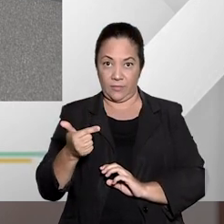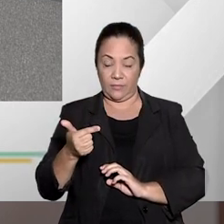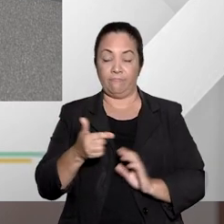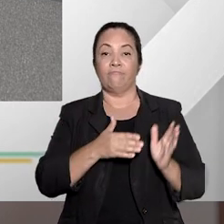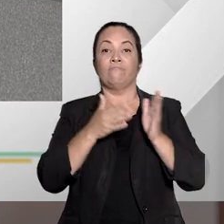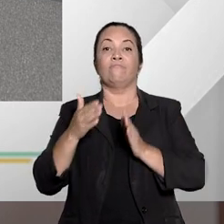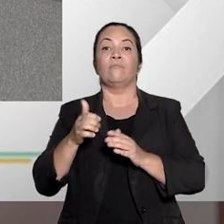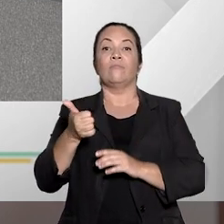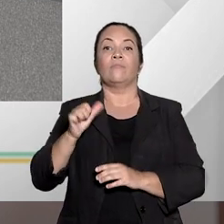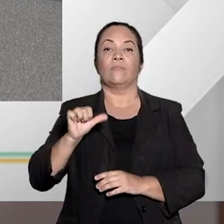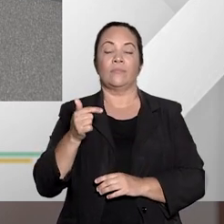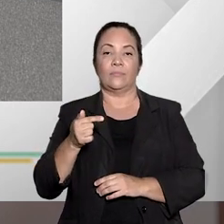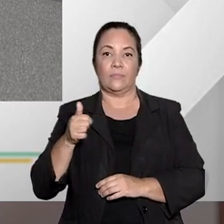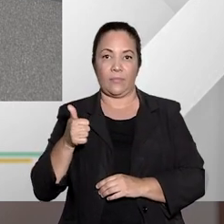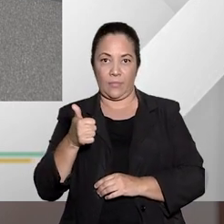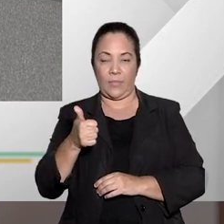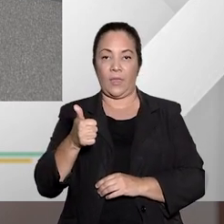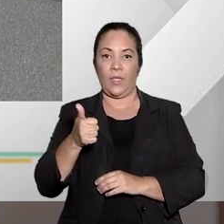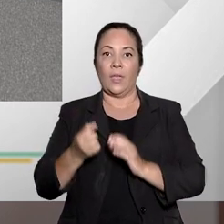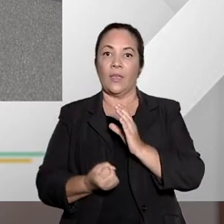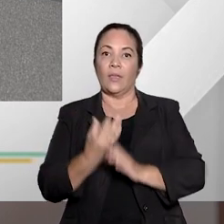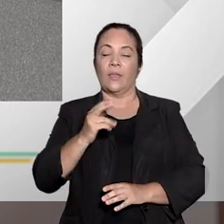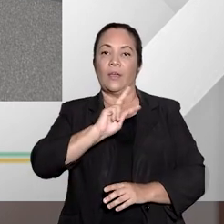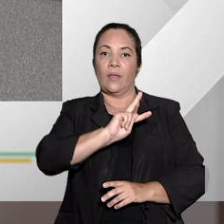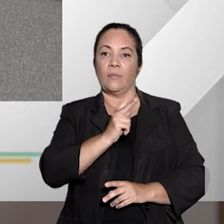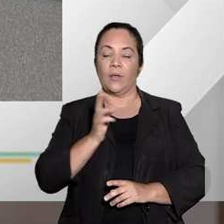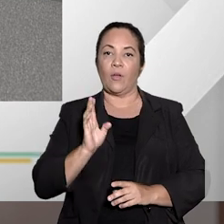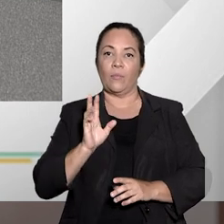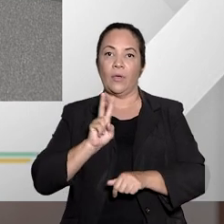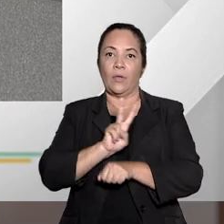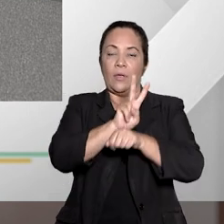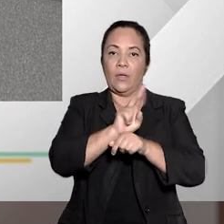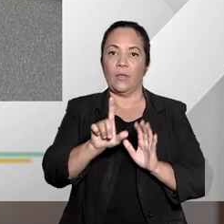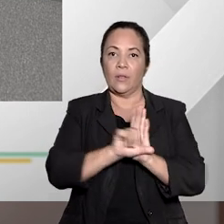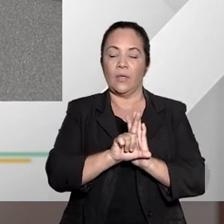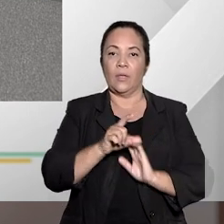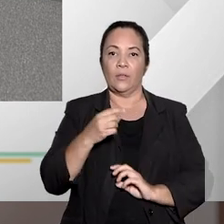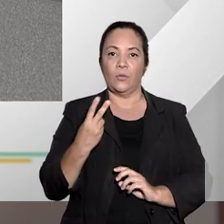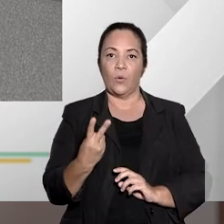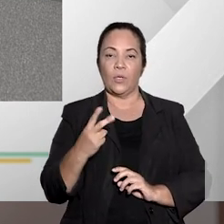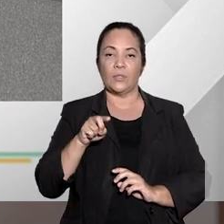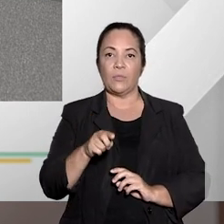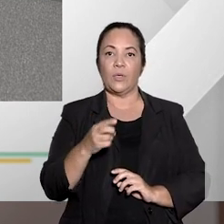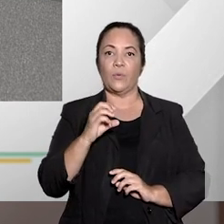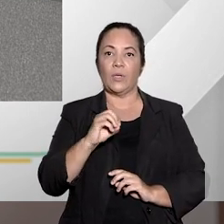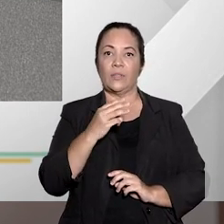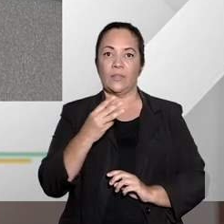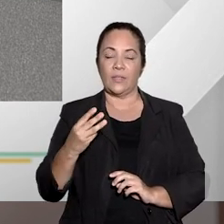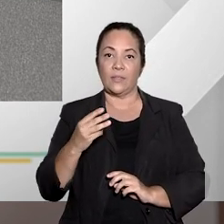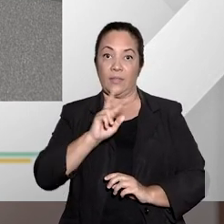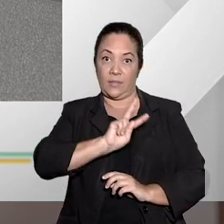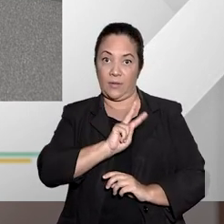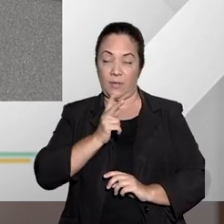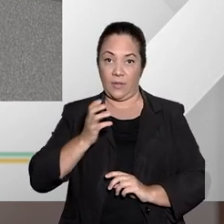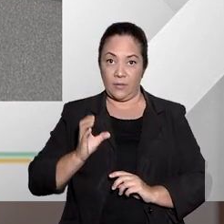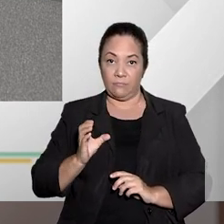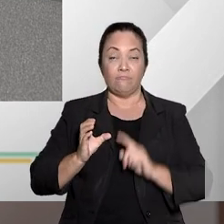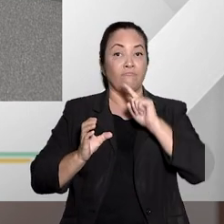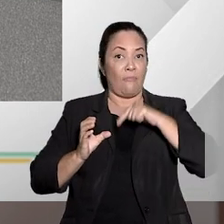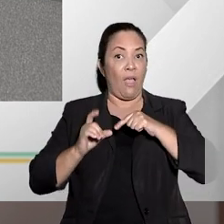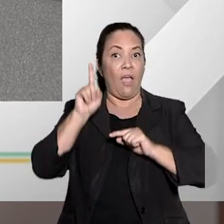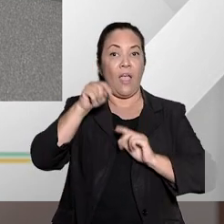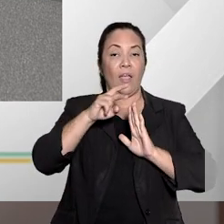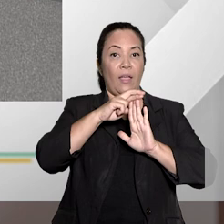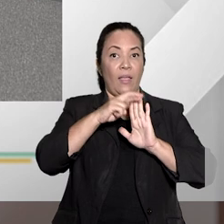Só em 1871 surgiu o habeas corpus preventivo, com a Lei 2033. Bem, o habeas corpus tornou-se